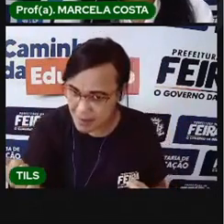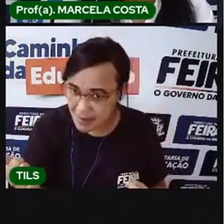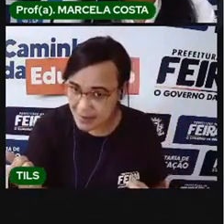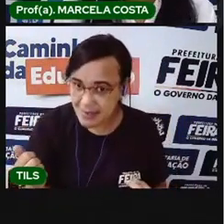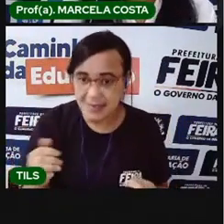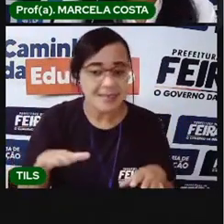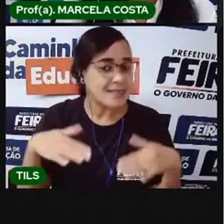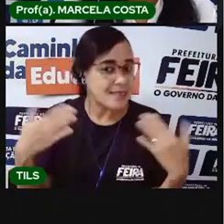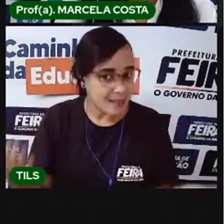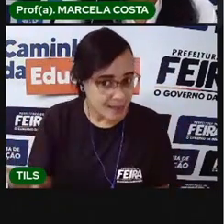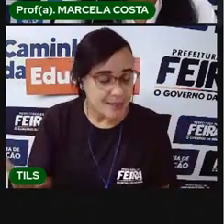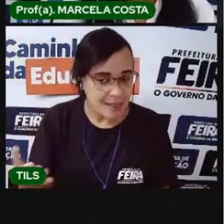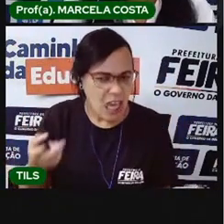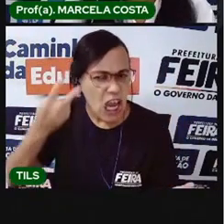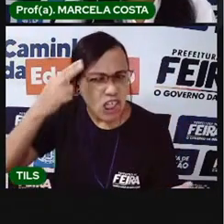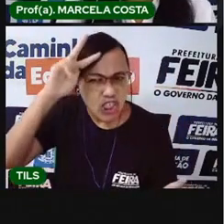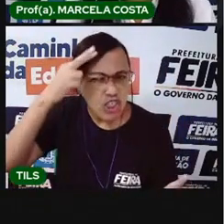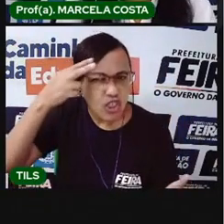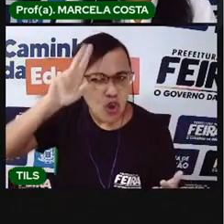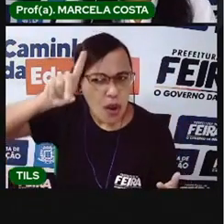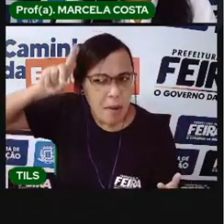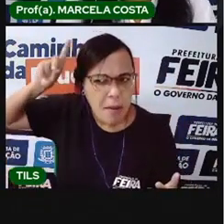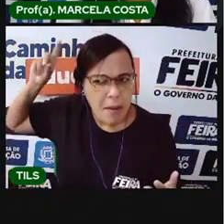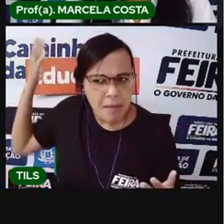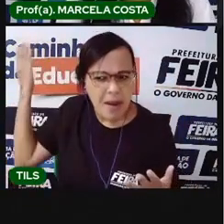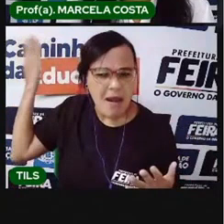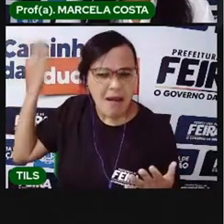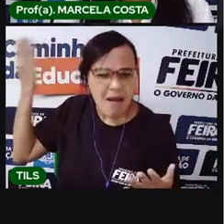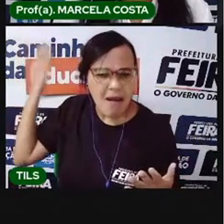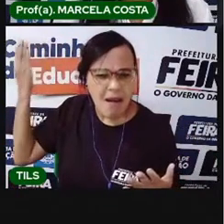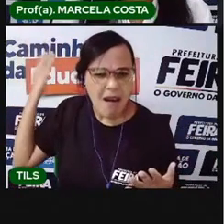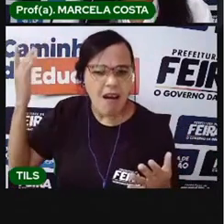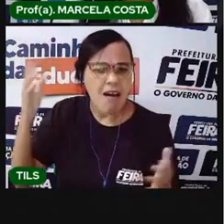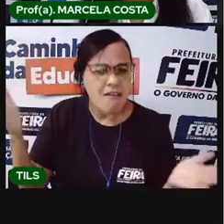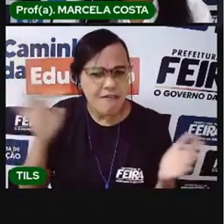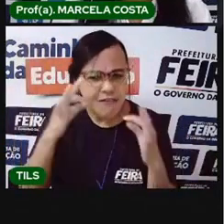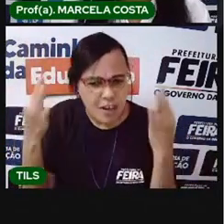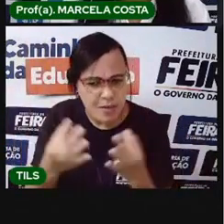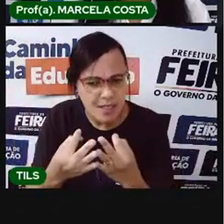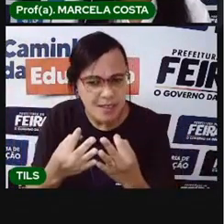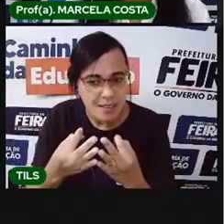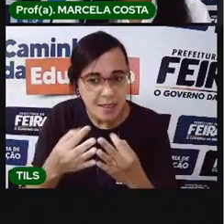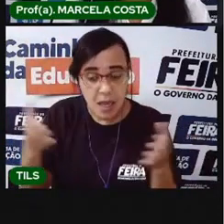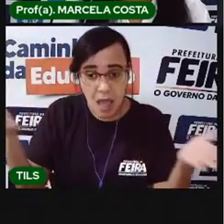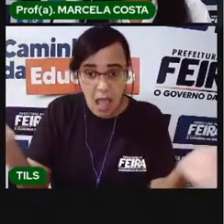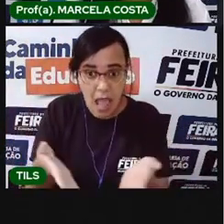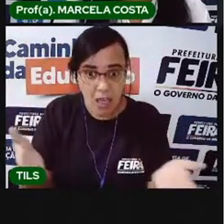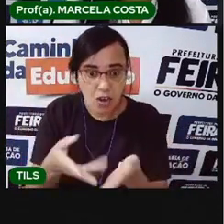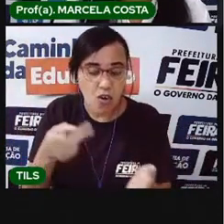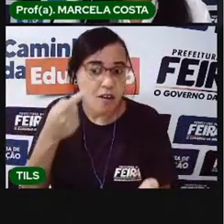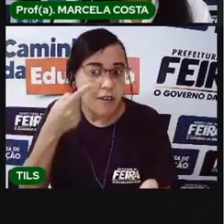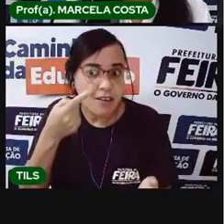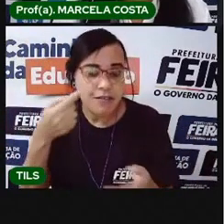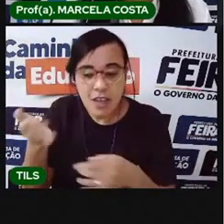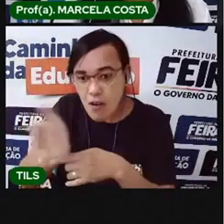Sabe a história que o seu sobrenome conta? Agora, a gente vai ver um vídeo muito interessante,